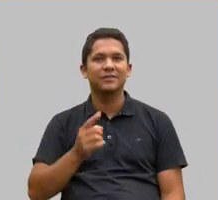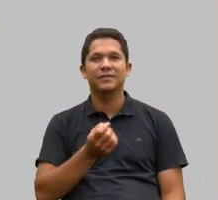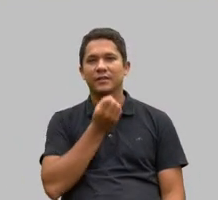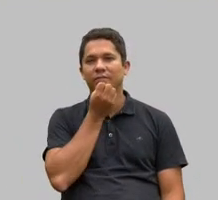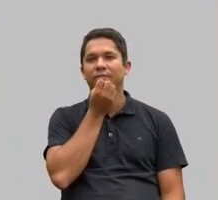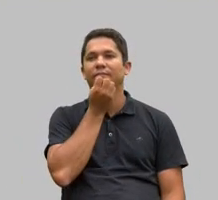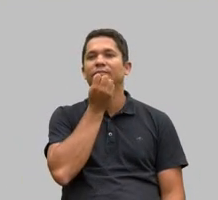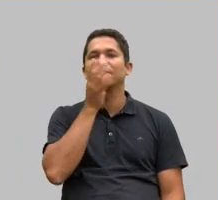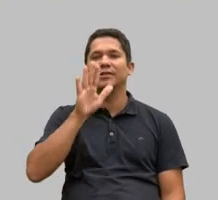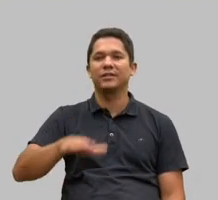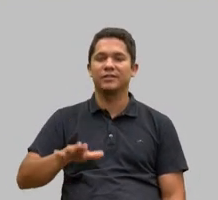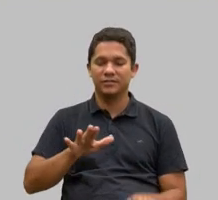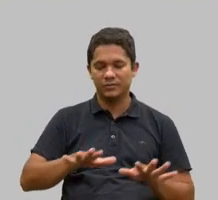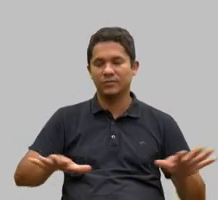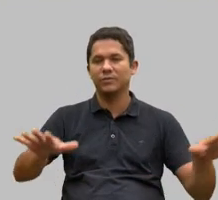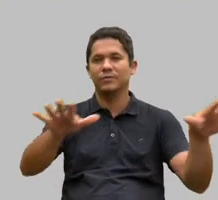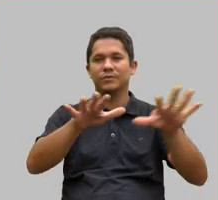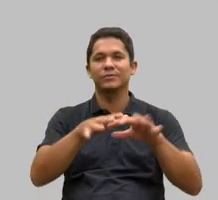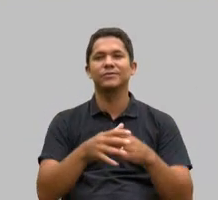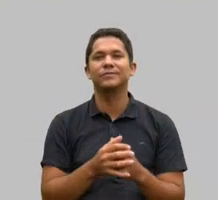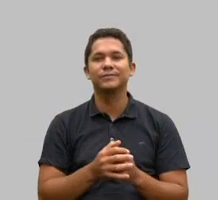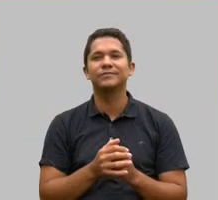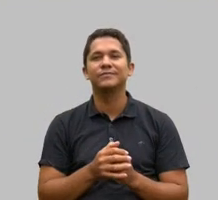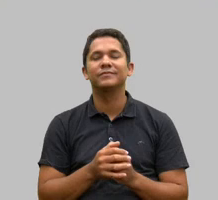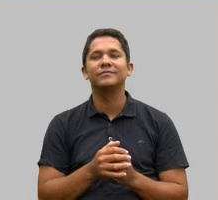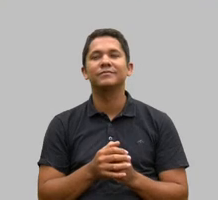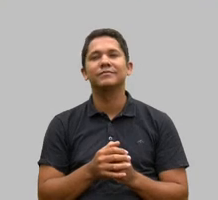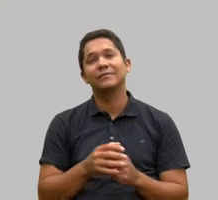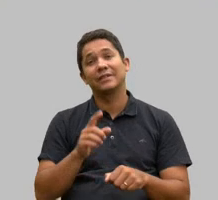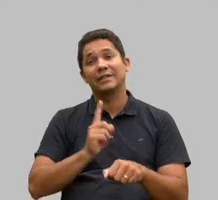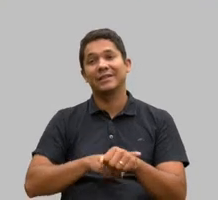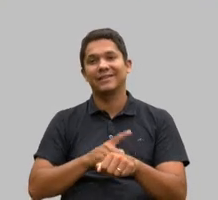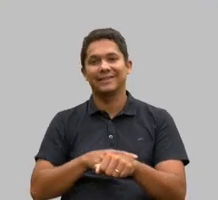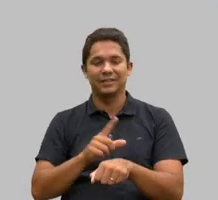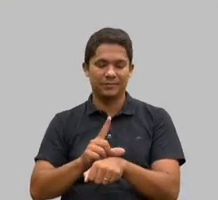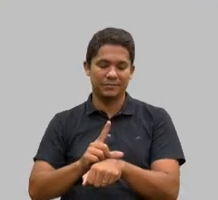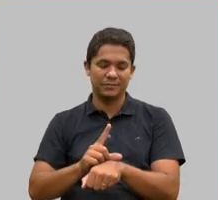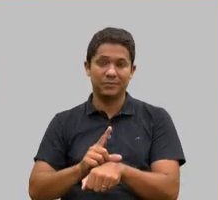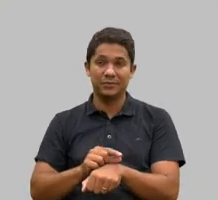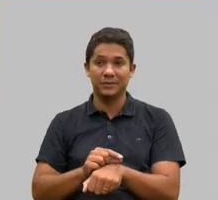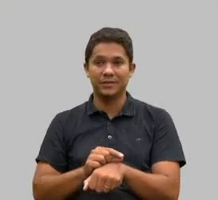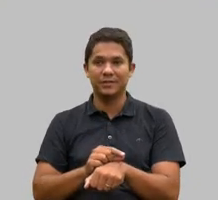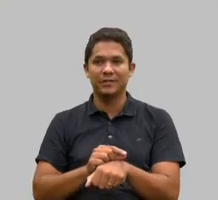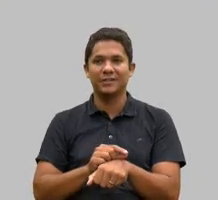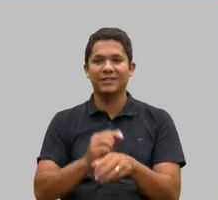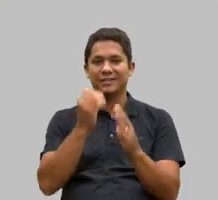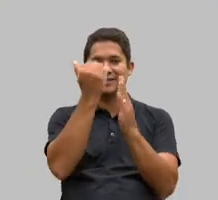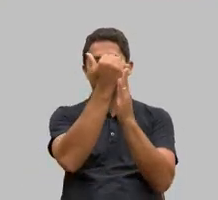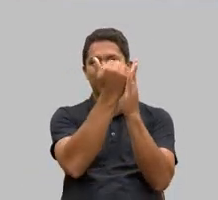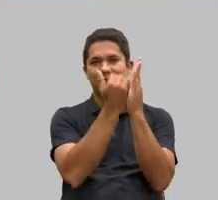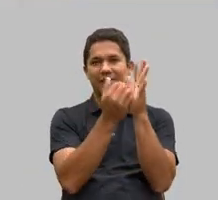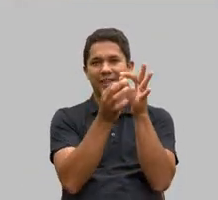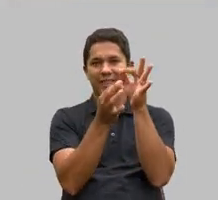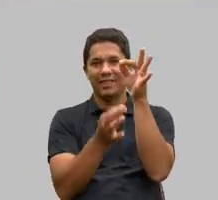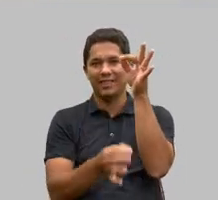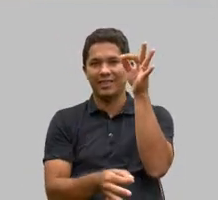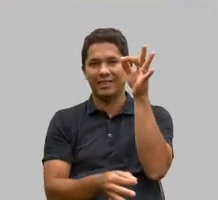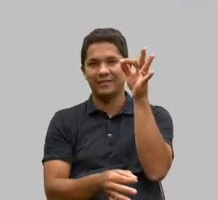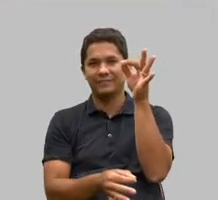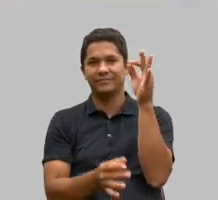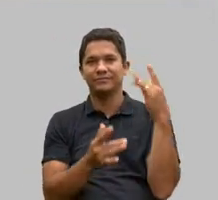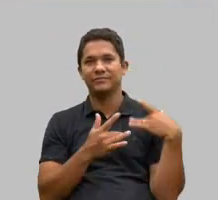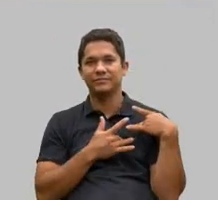grande estar aqui. Então, como o tempo é curto e a pauta é muito longa, o voluntariado transformador,